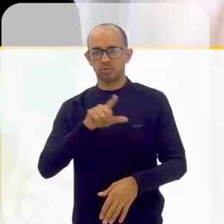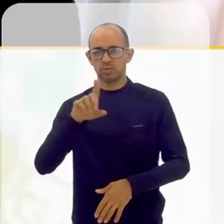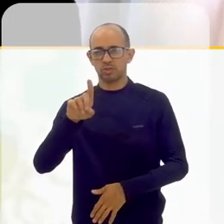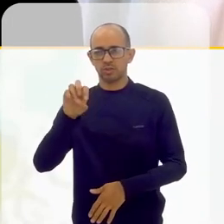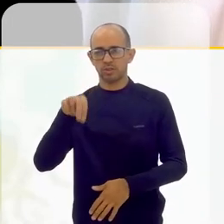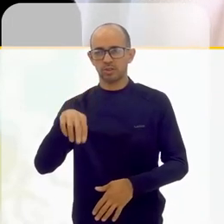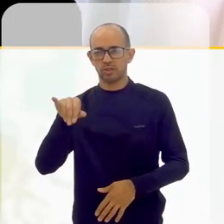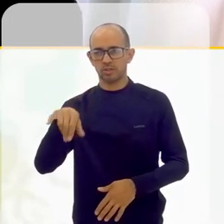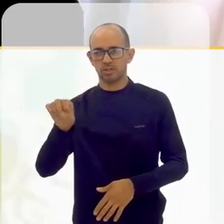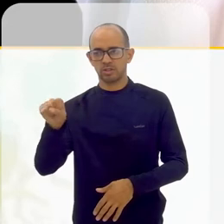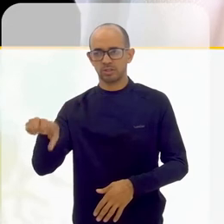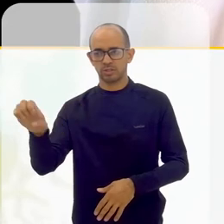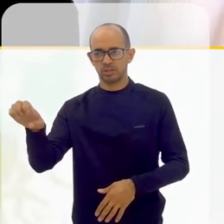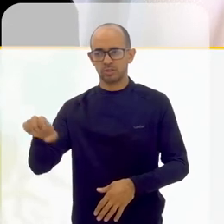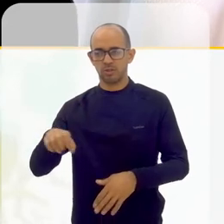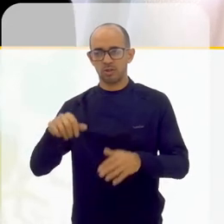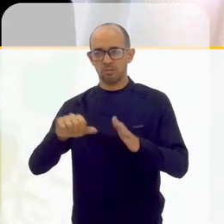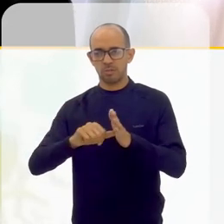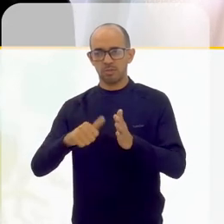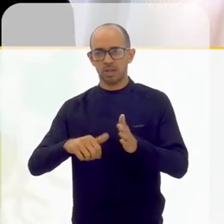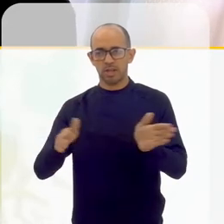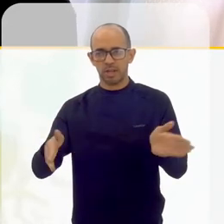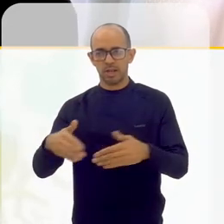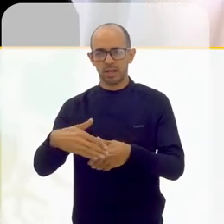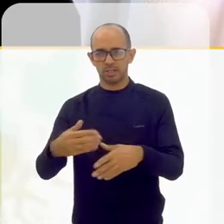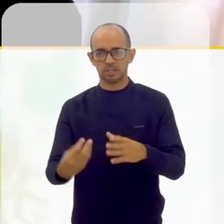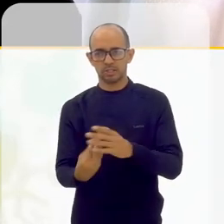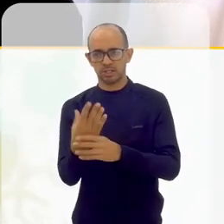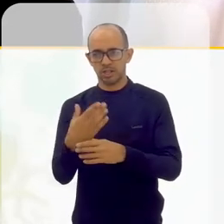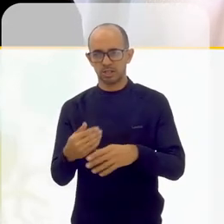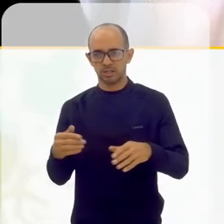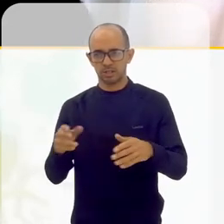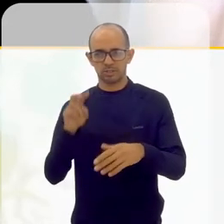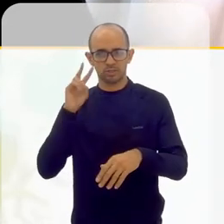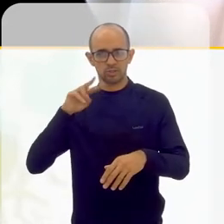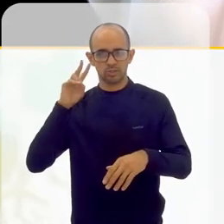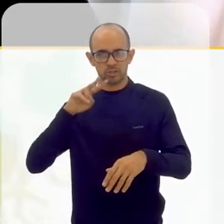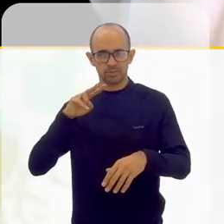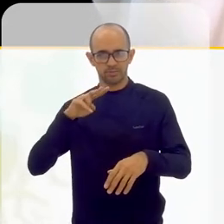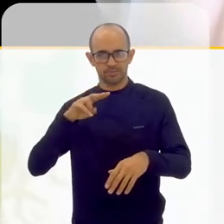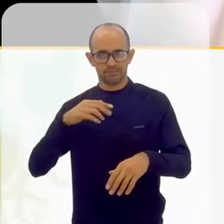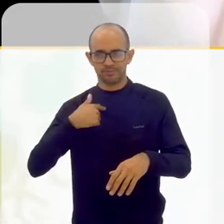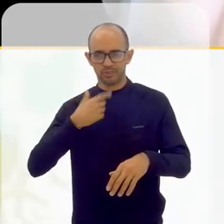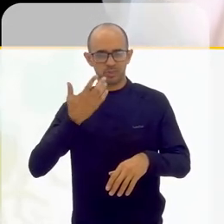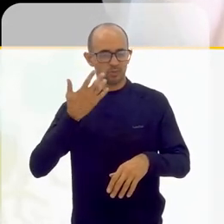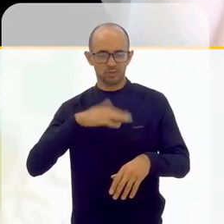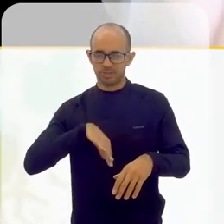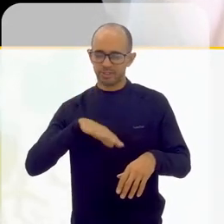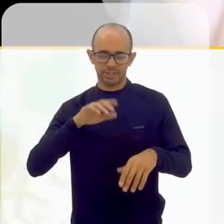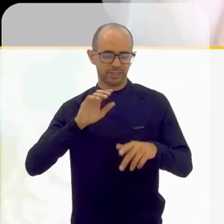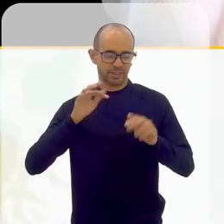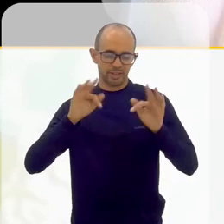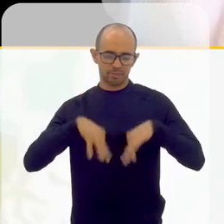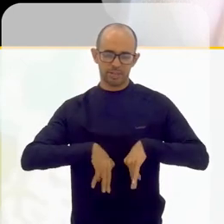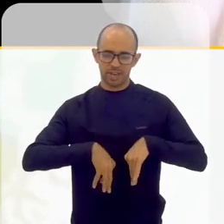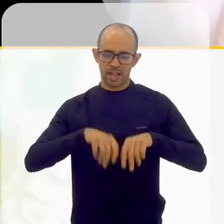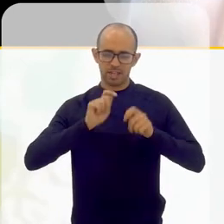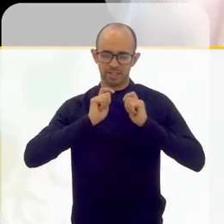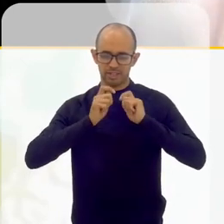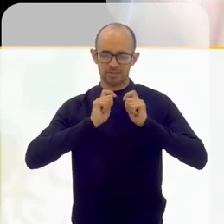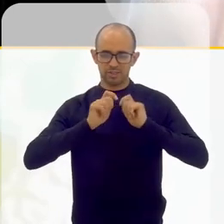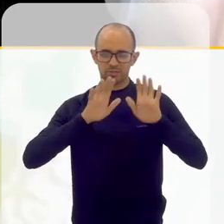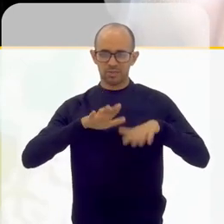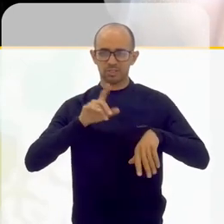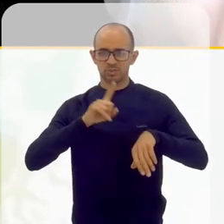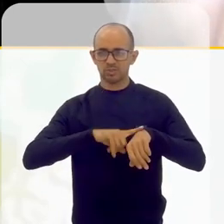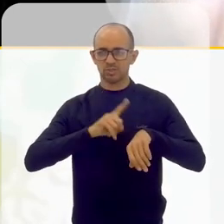com a primeira caixa criada na história, sabe? Para até jantar. Eu não queria terminar essa entrevista, mas eu preciso porque o